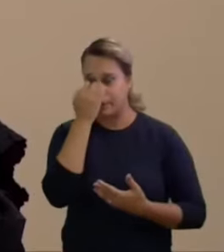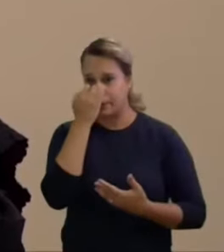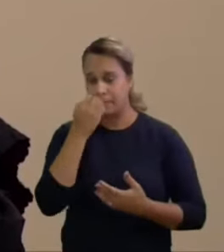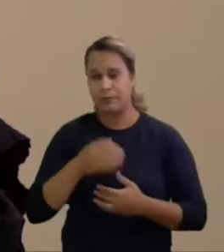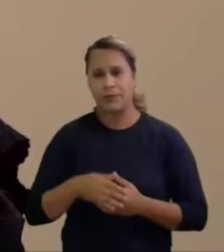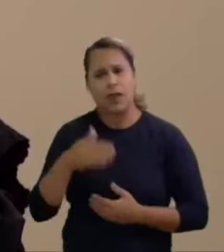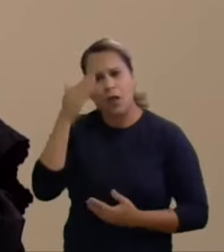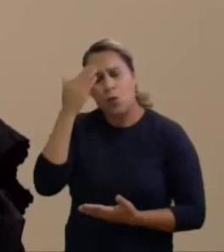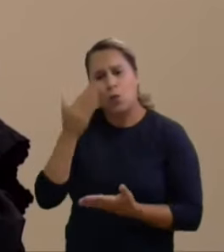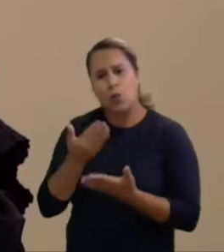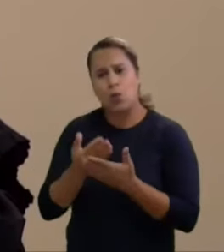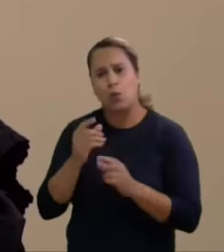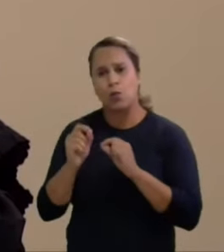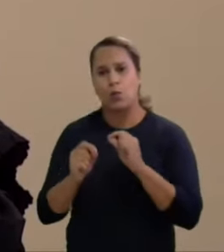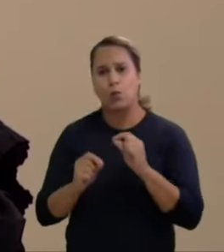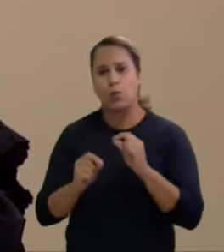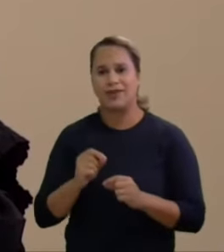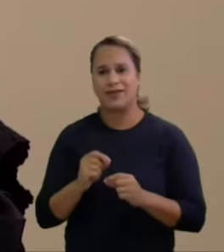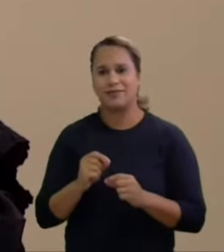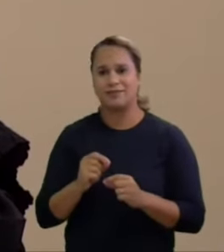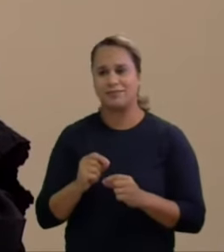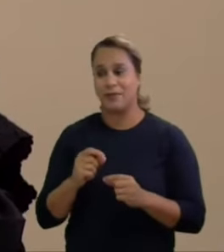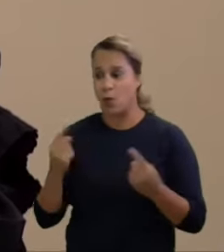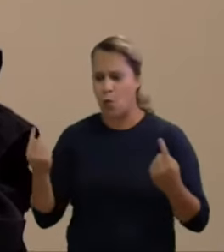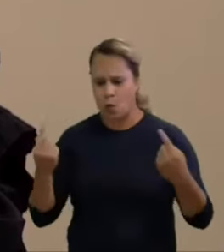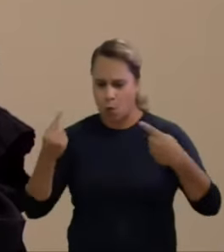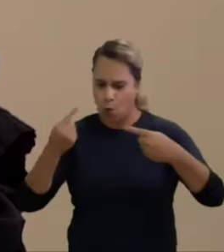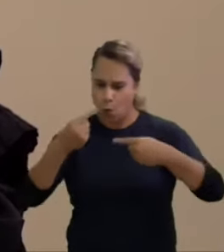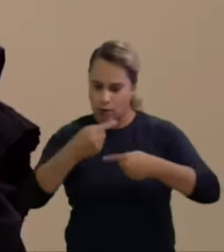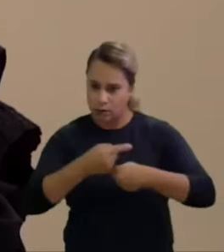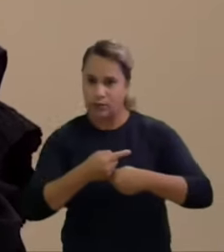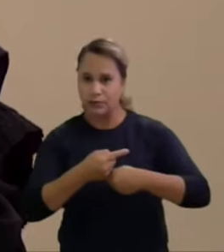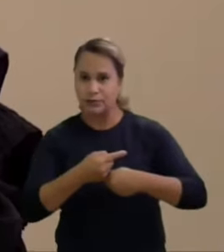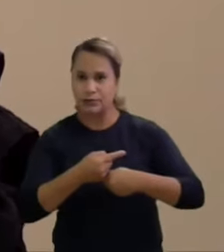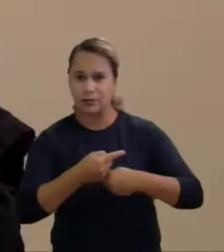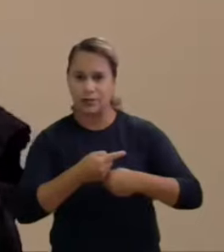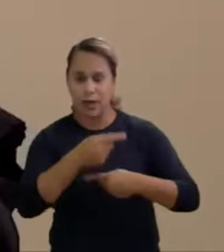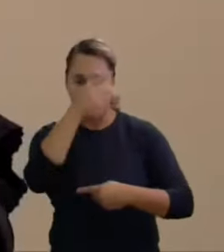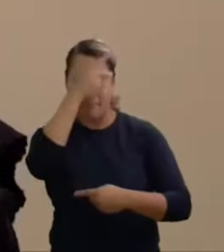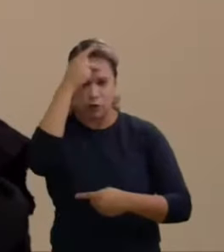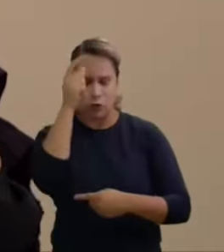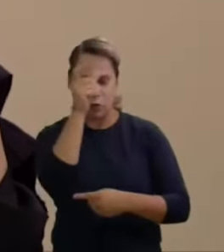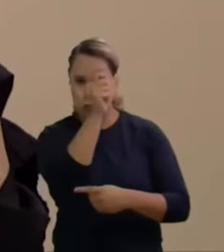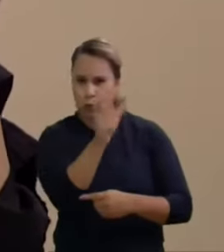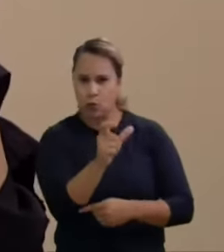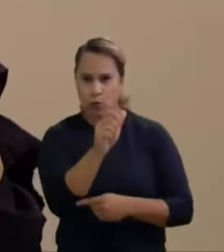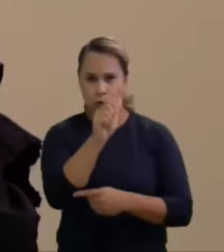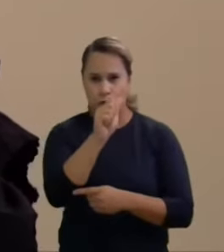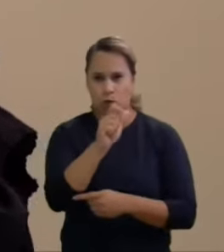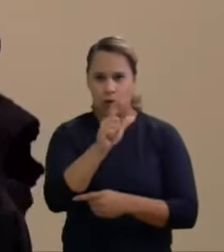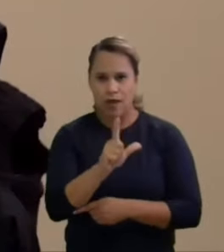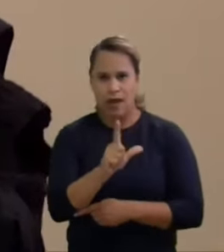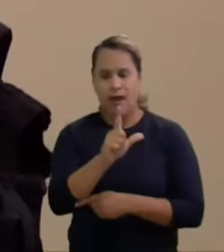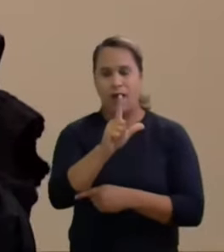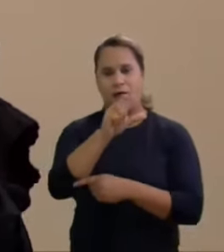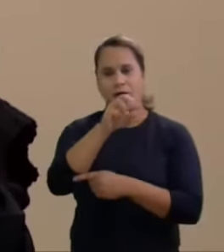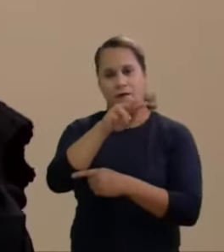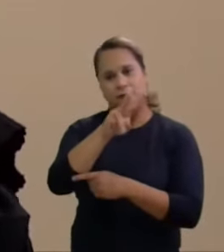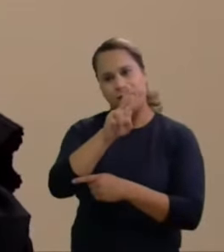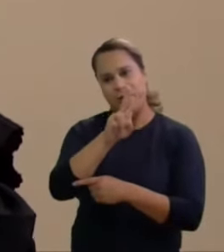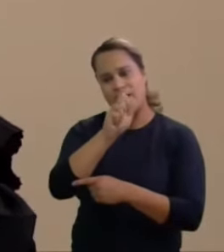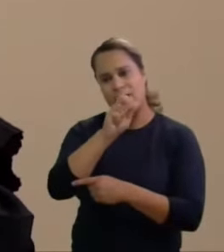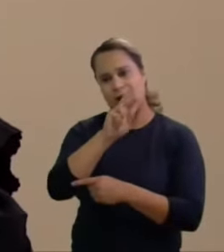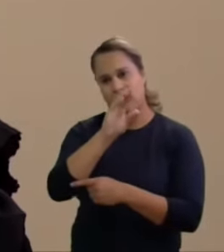que o oponente Álvaro Dias estava inclusive no coffee break se essa despesa